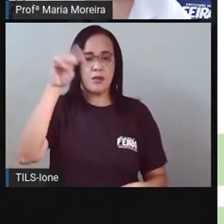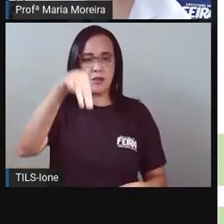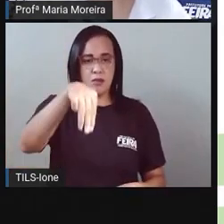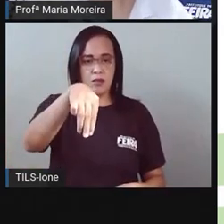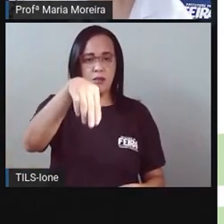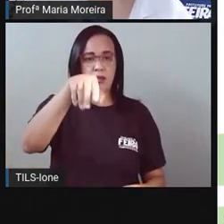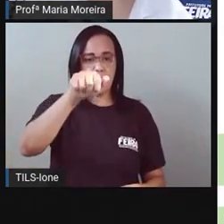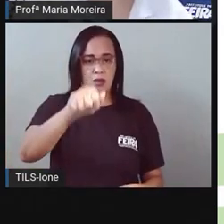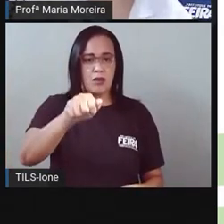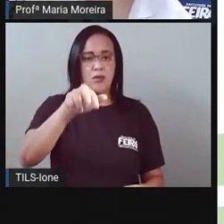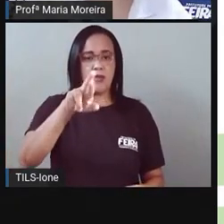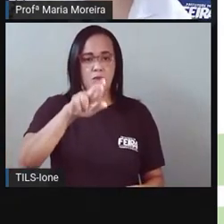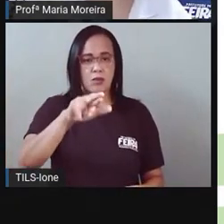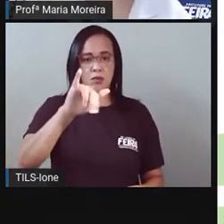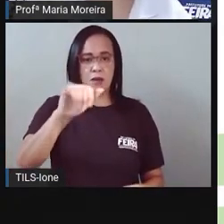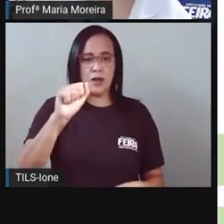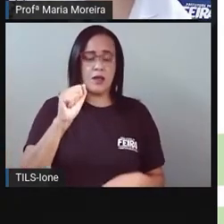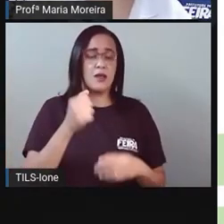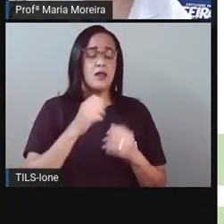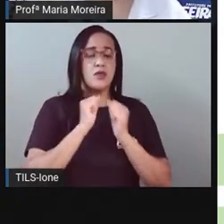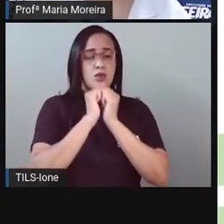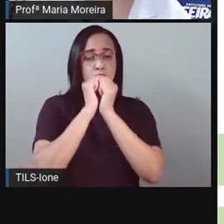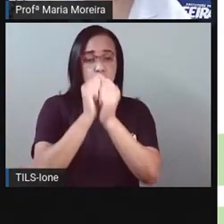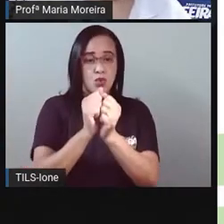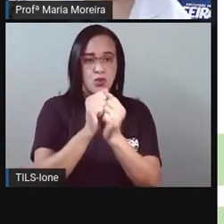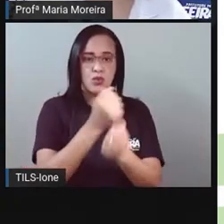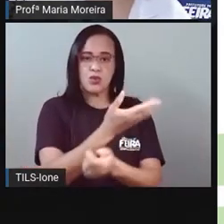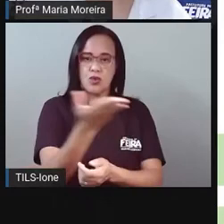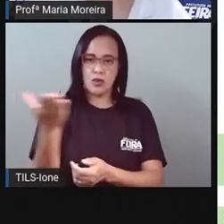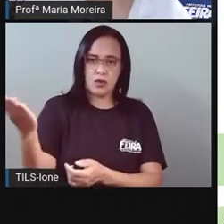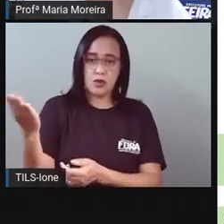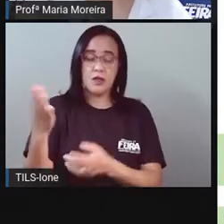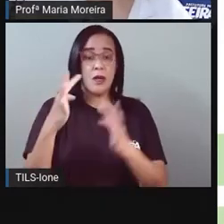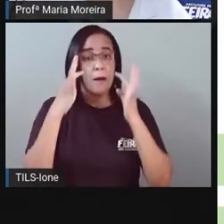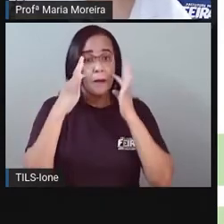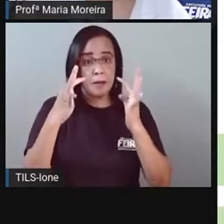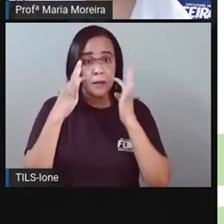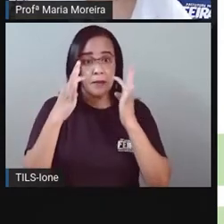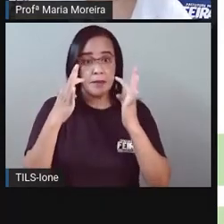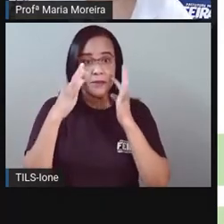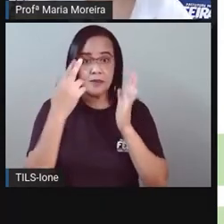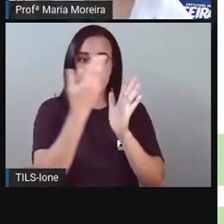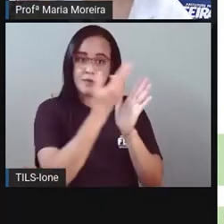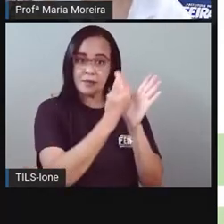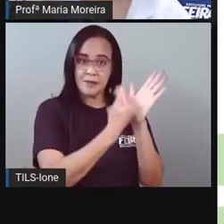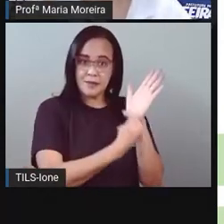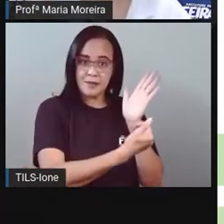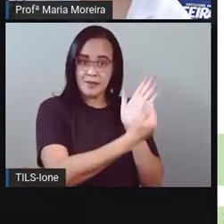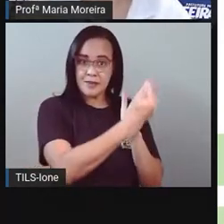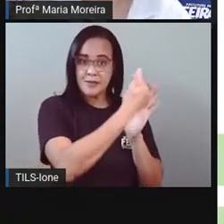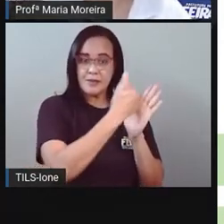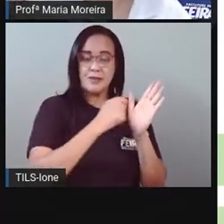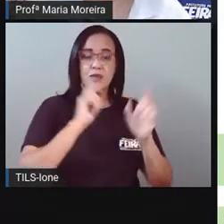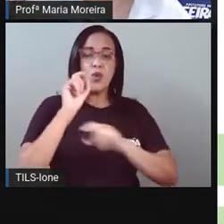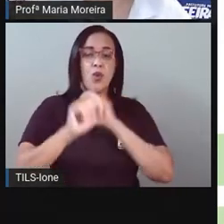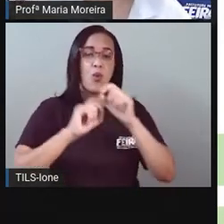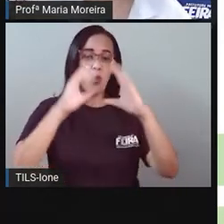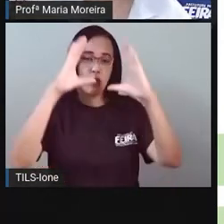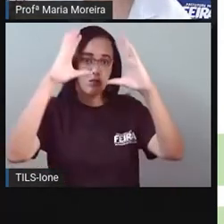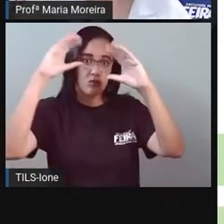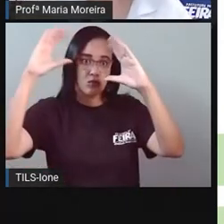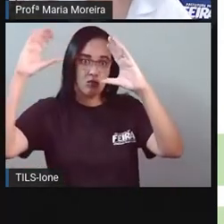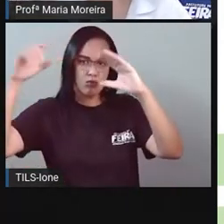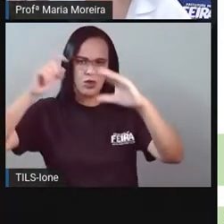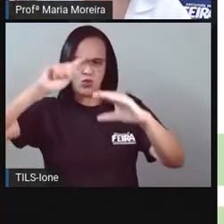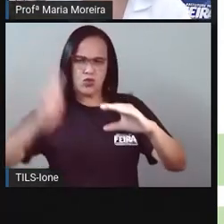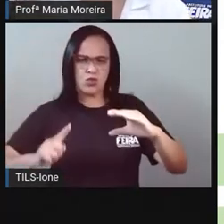vocês. Vamos dar uma olhada nessa imagem aí, que ela merece ser... Olha, olha direitinho as nuvens passando, Os raios de